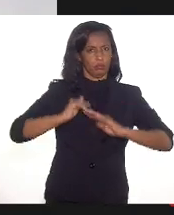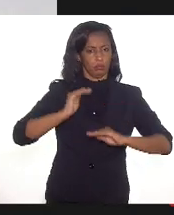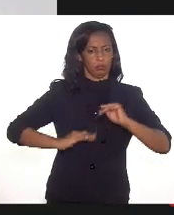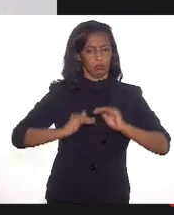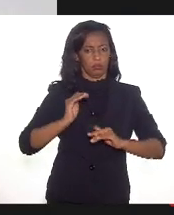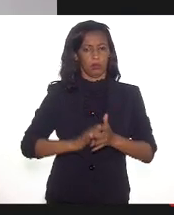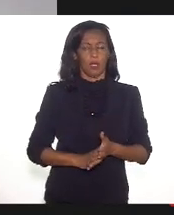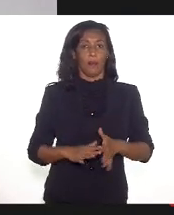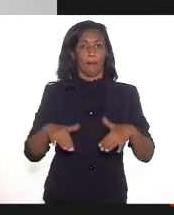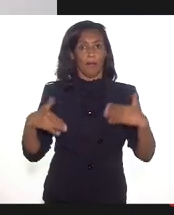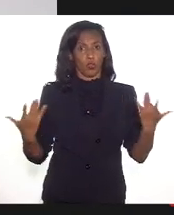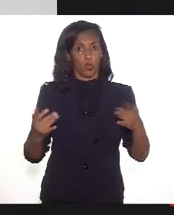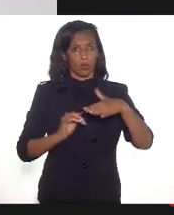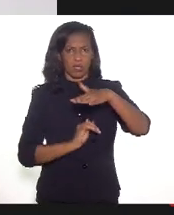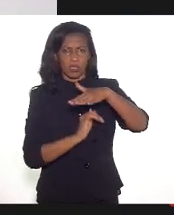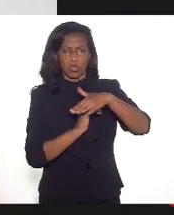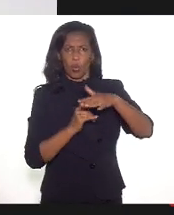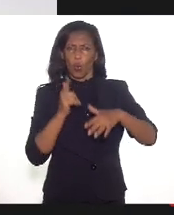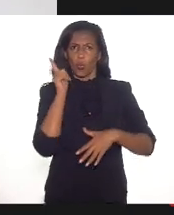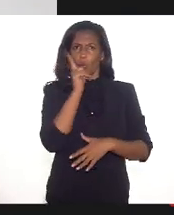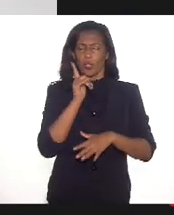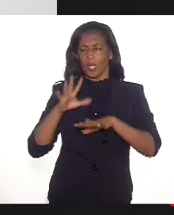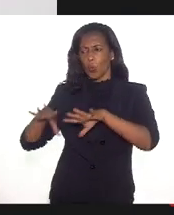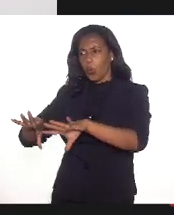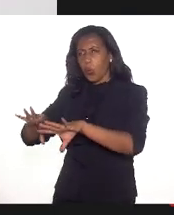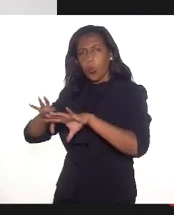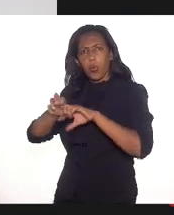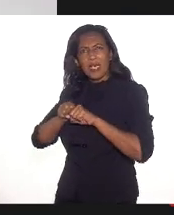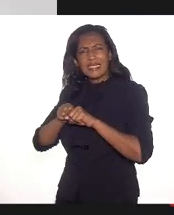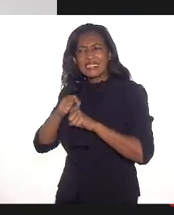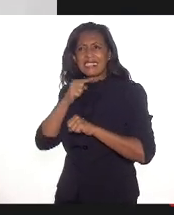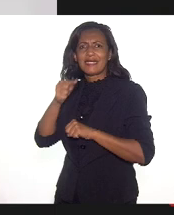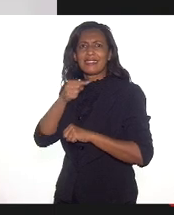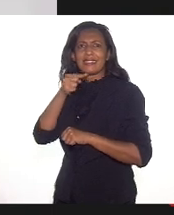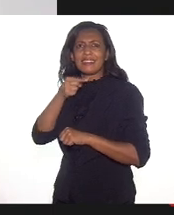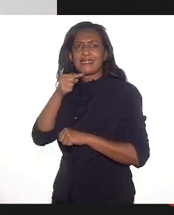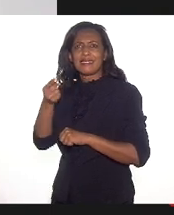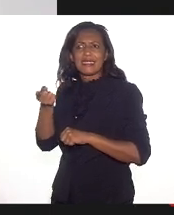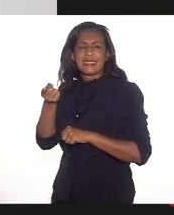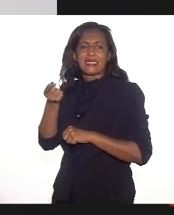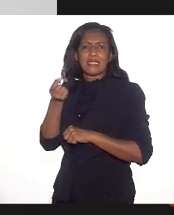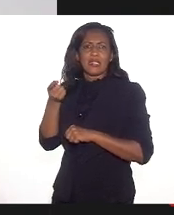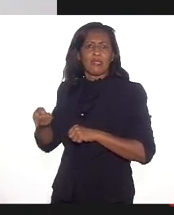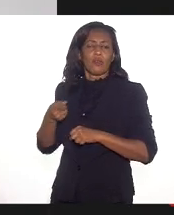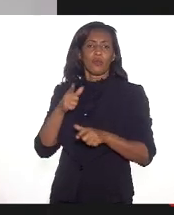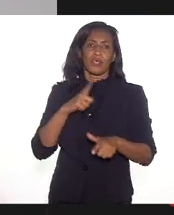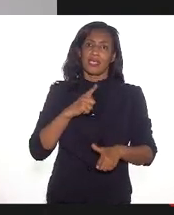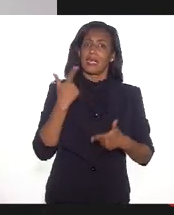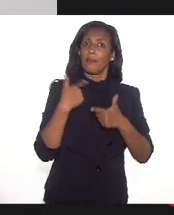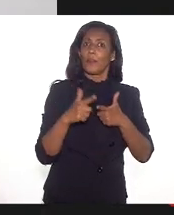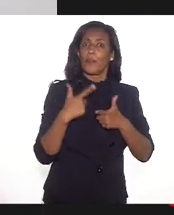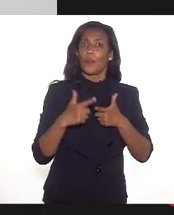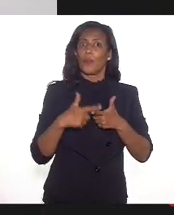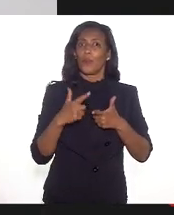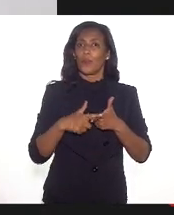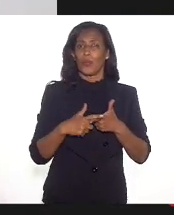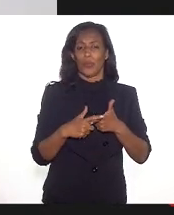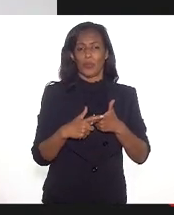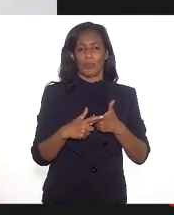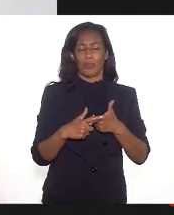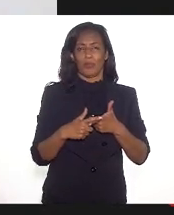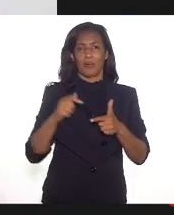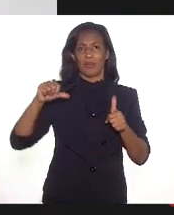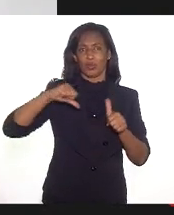instituições não conseguem absorver esses quadros que ela própria forma, você, de fato, acaba tendo um problema de uma alta